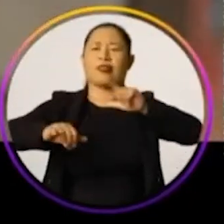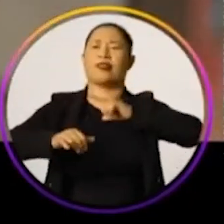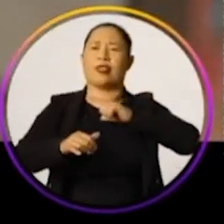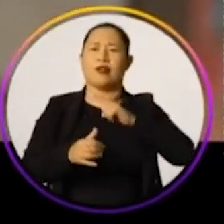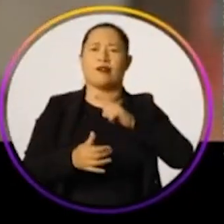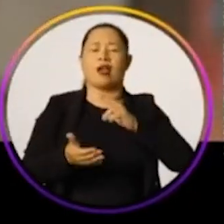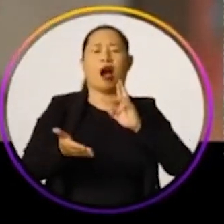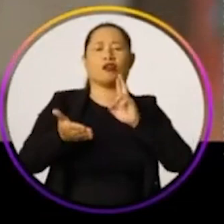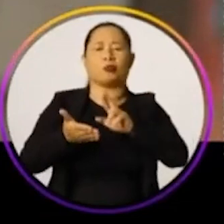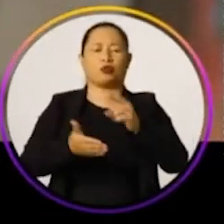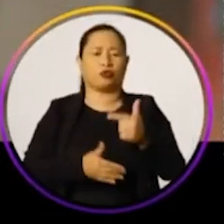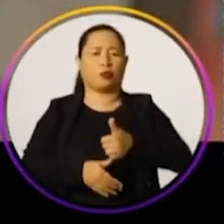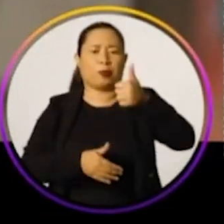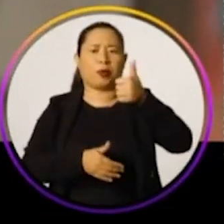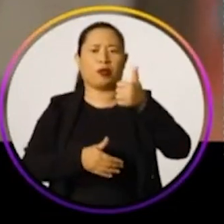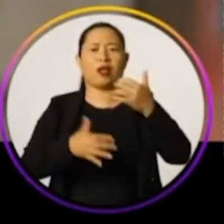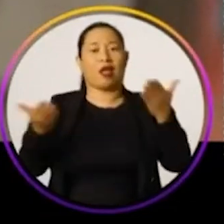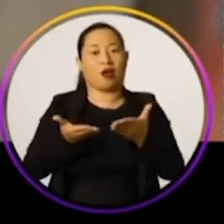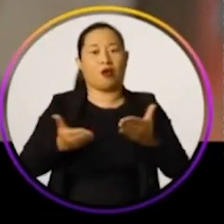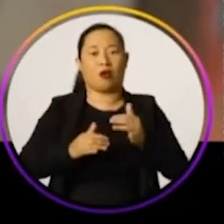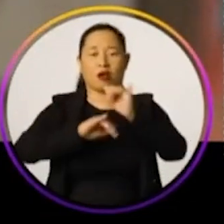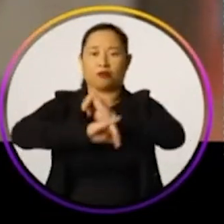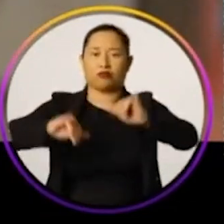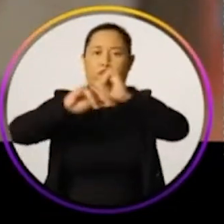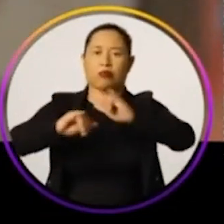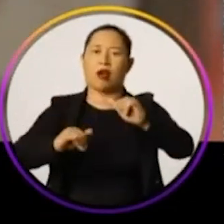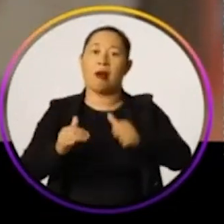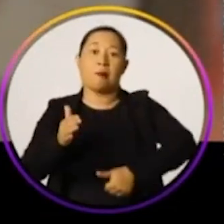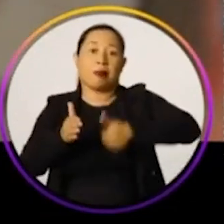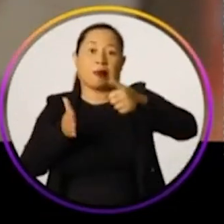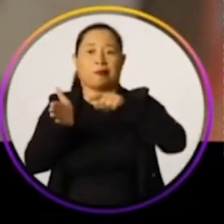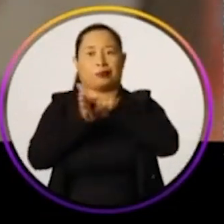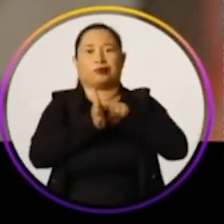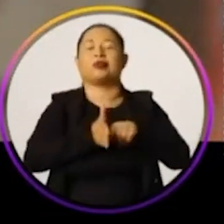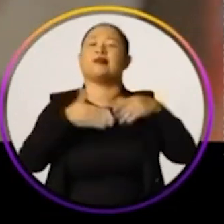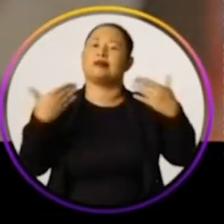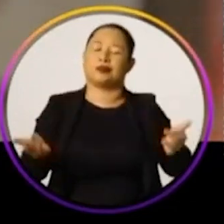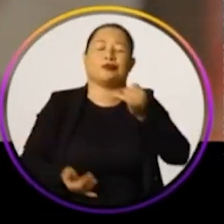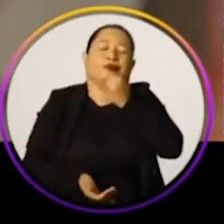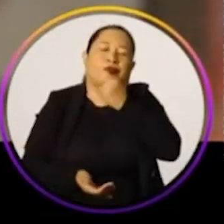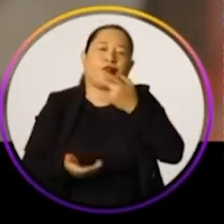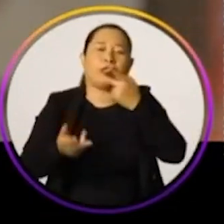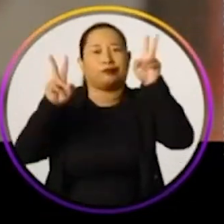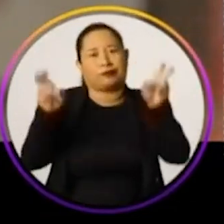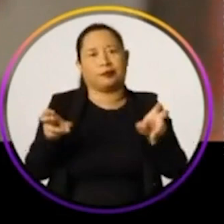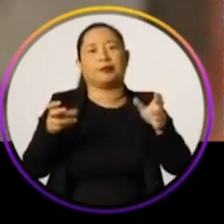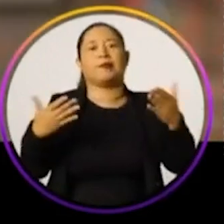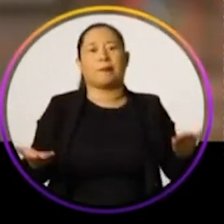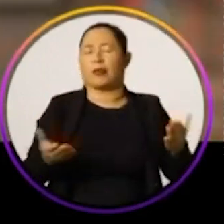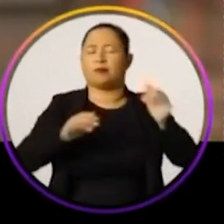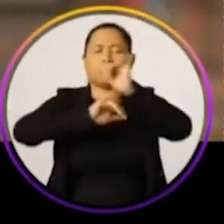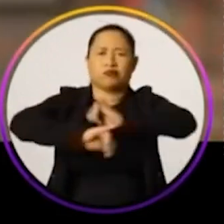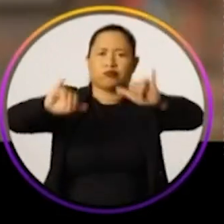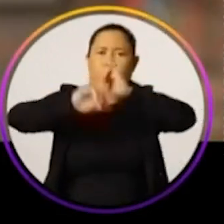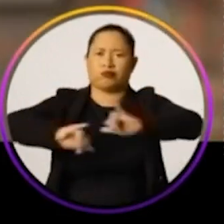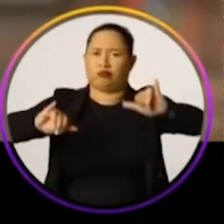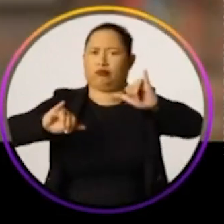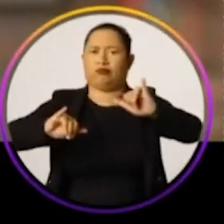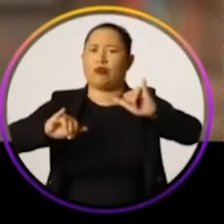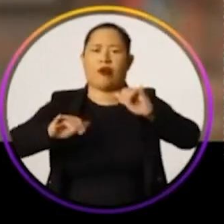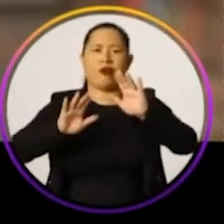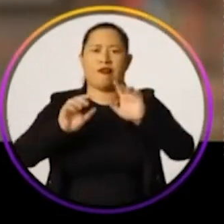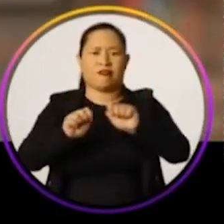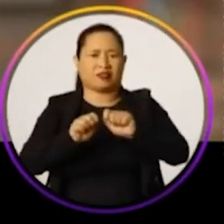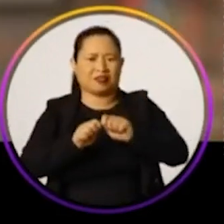circulando, desde o resultado do primeiro turno e agora, com a publicação da primeira pesquisa, que infelizmente eu vou ter que falar sobre isso. Não se ganha eleição espalhando